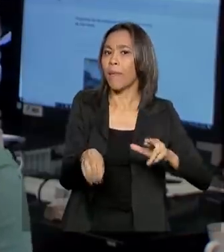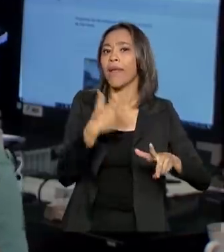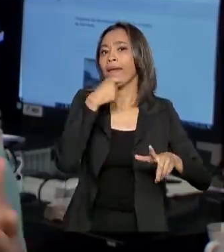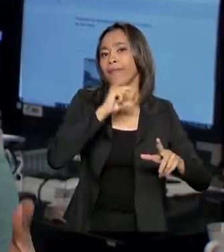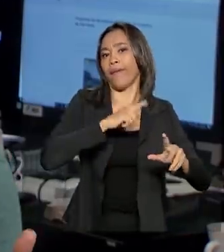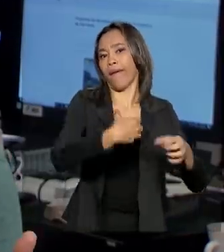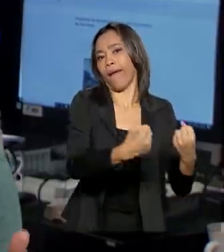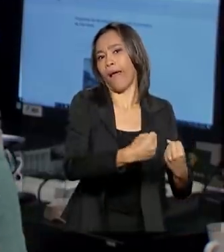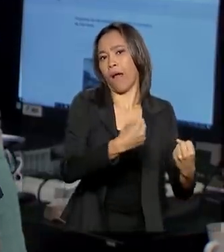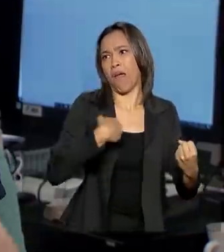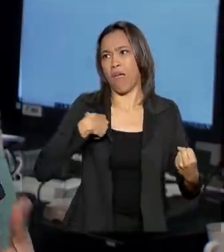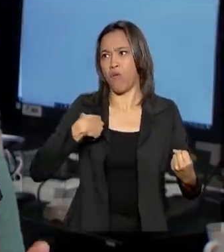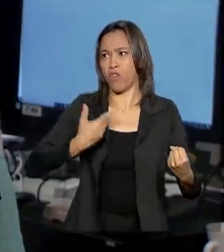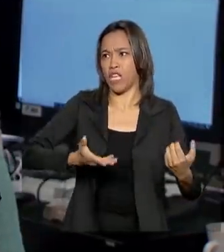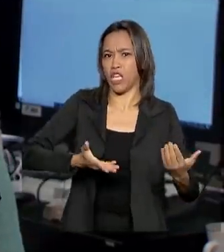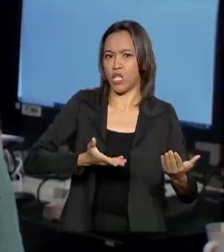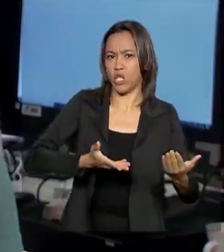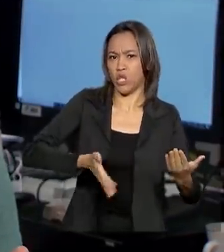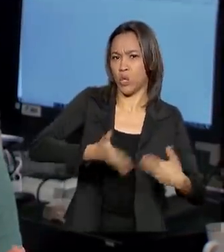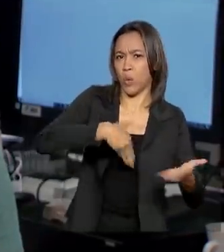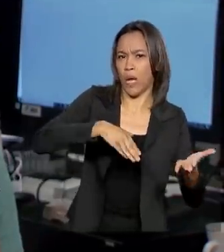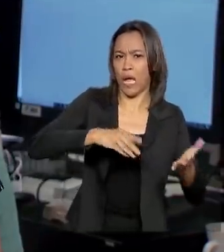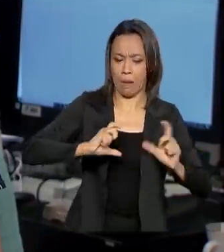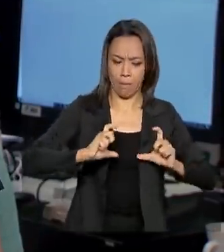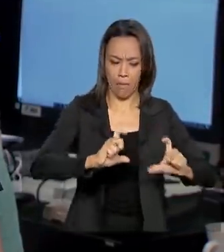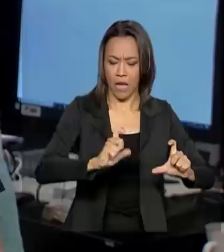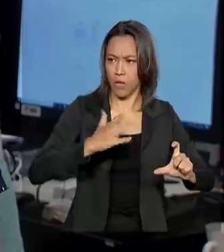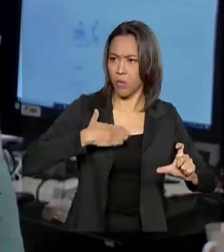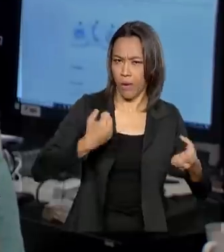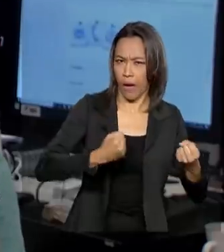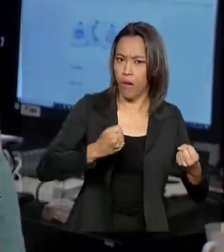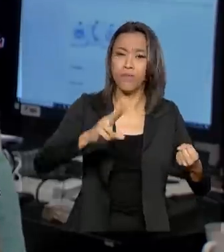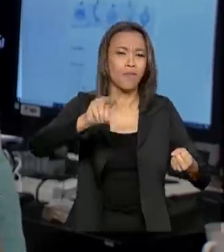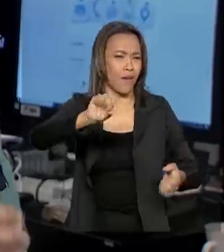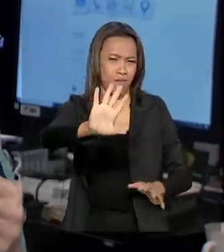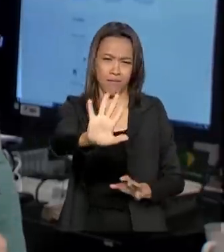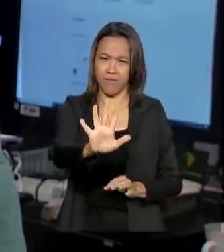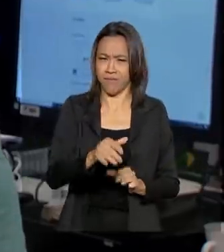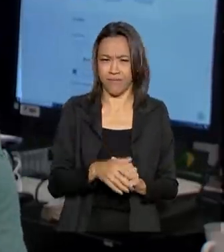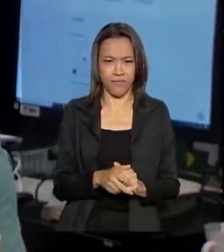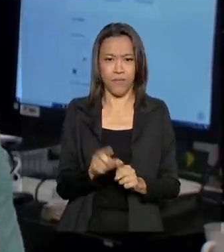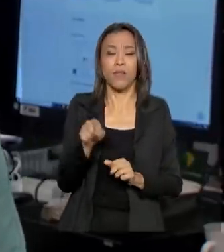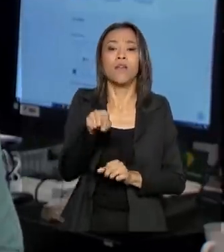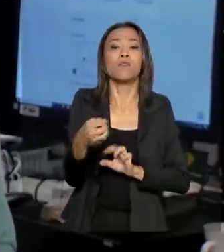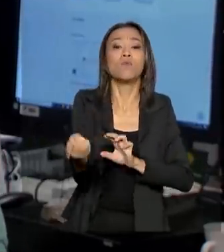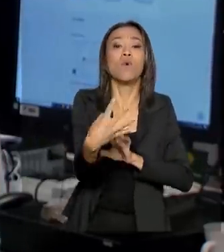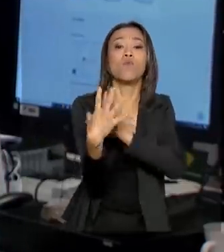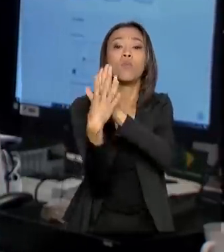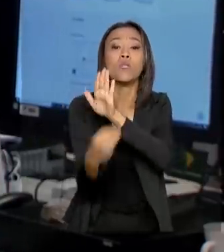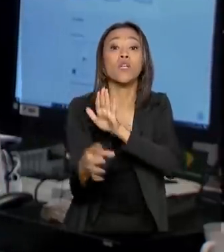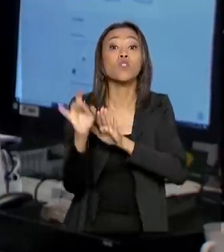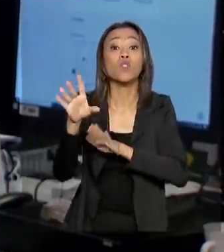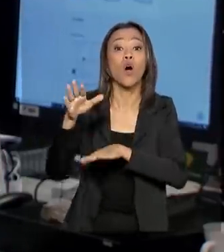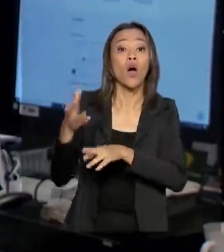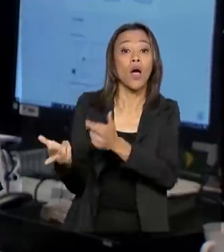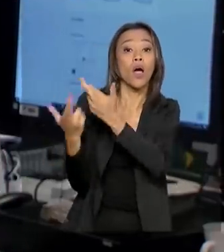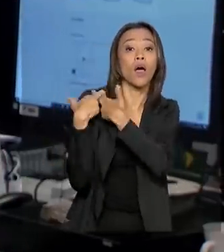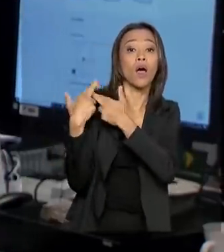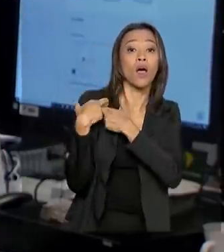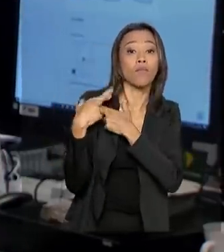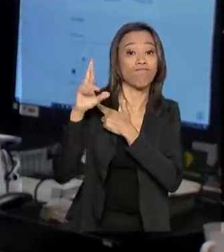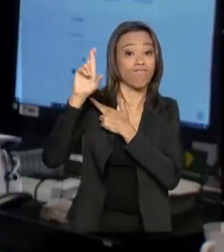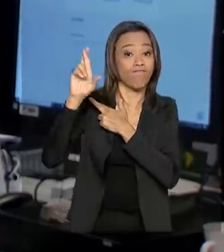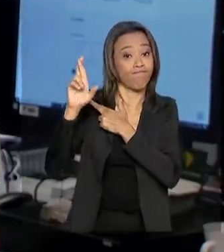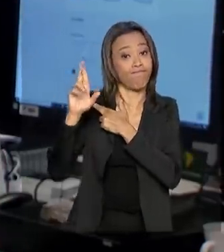pensando, será que eu vou ter que trocar a placa do meu carro? E a resposta é não. Esse novo modelo só é obrigatório em alguns